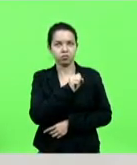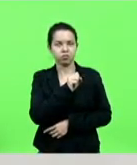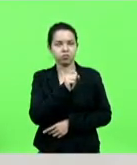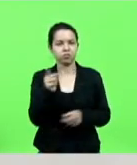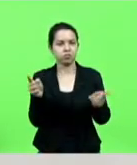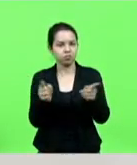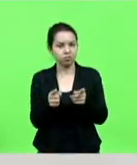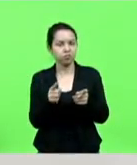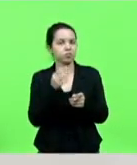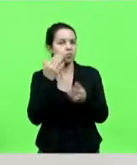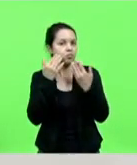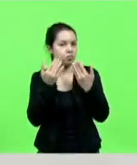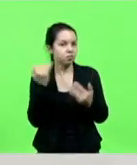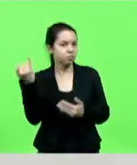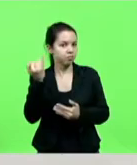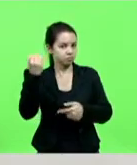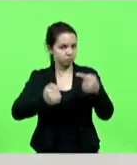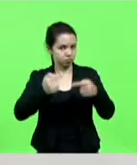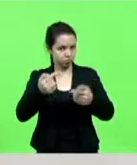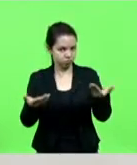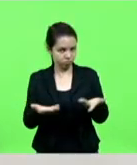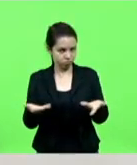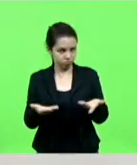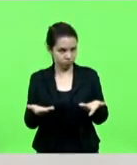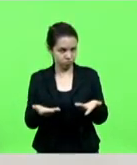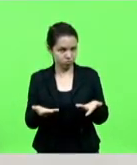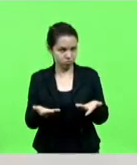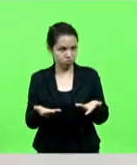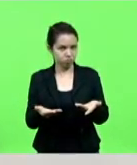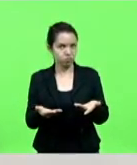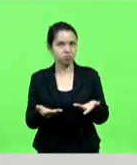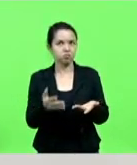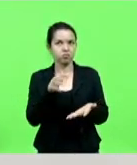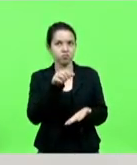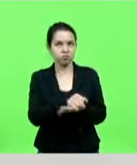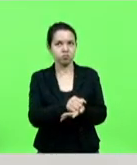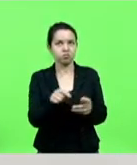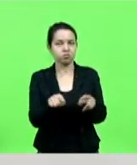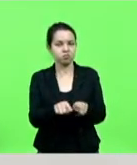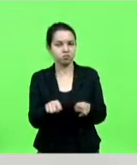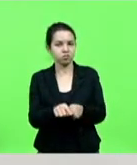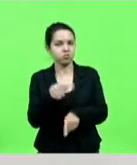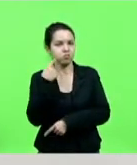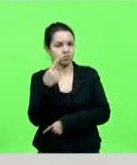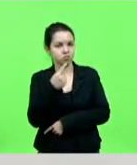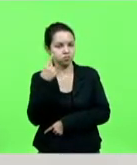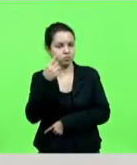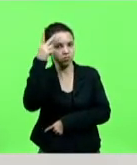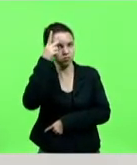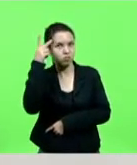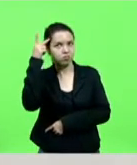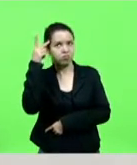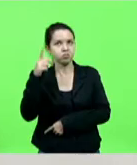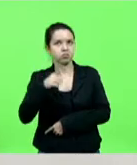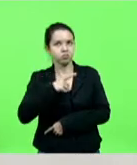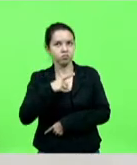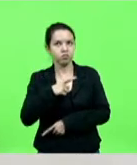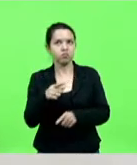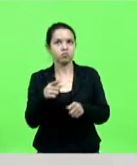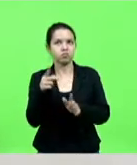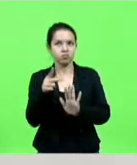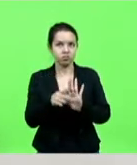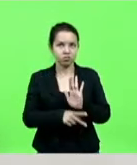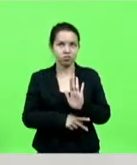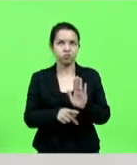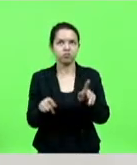da importância do que a gente está discutindo hoje aqui. Até fazendo o registro, a deputada Paulinha também tinha o projeto no mesmo sentido.